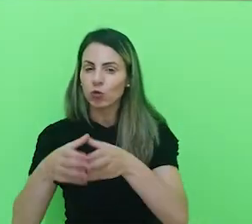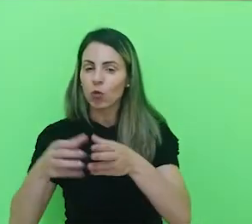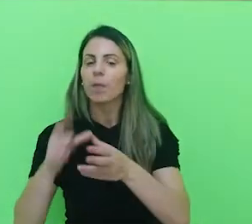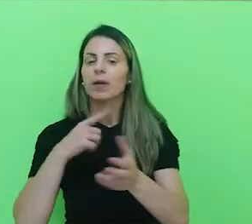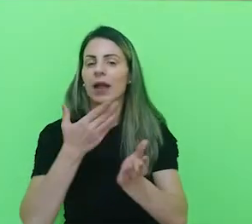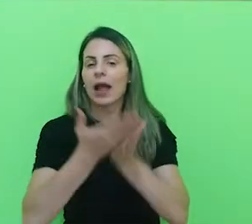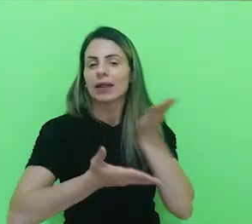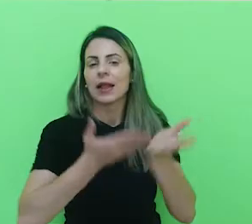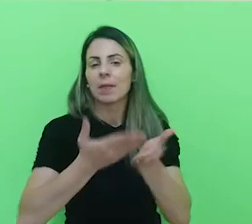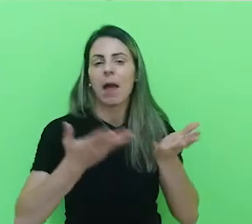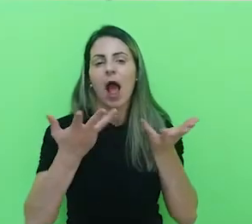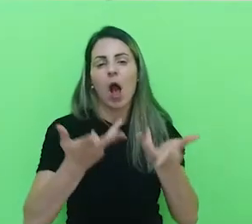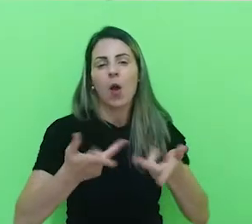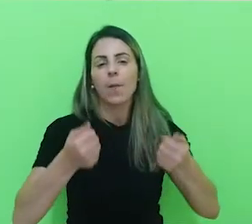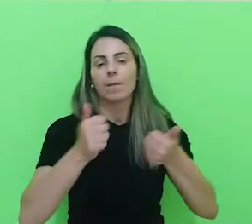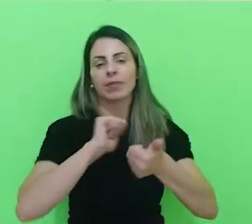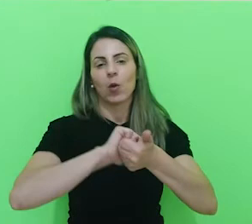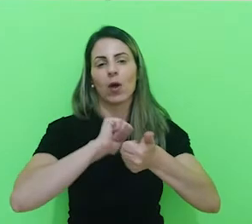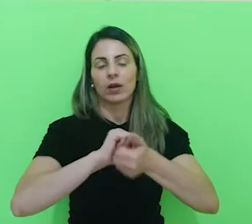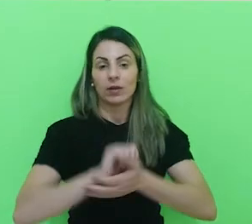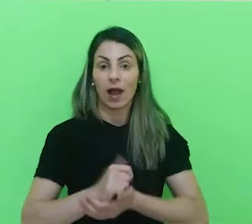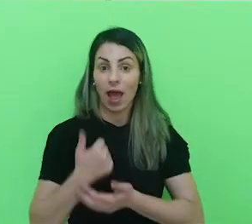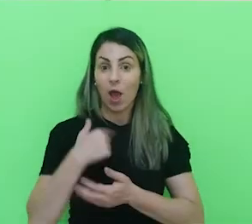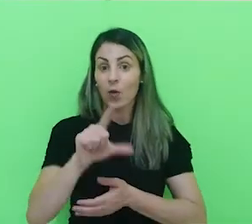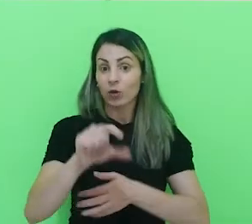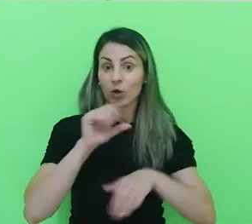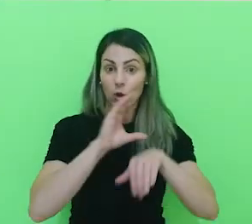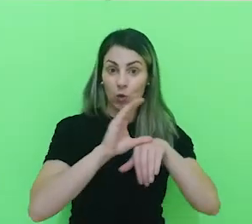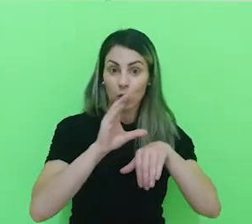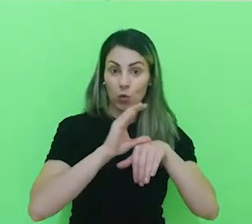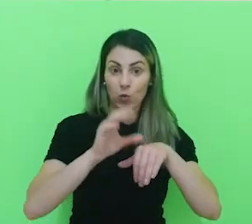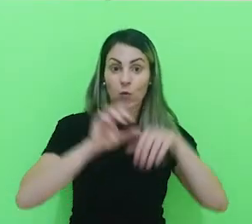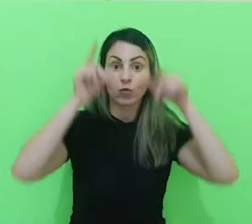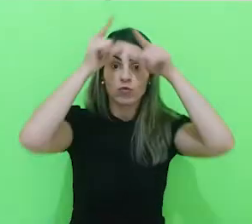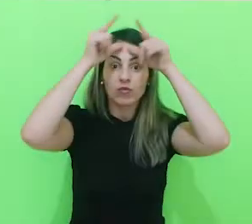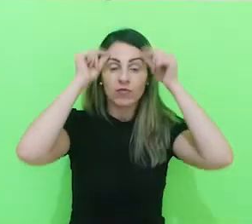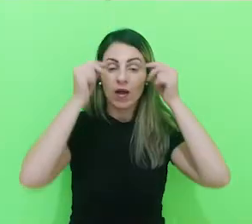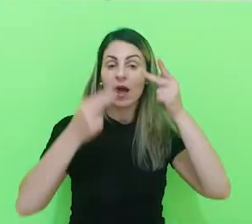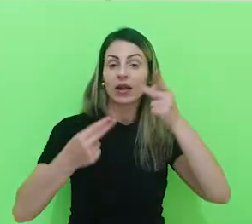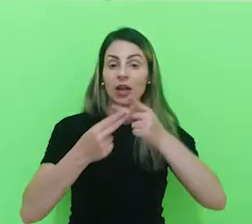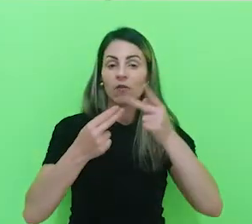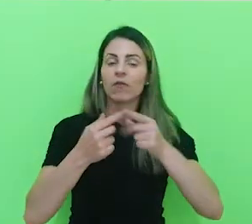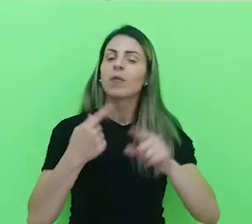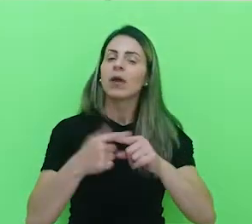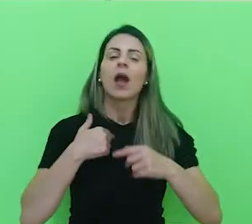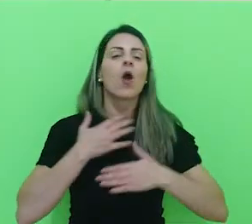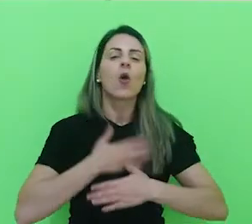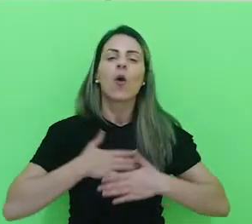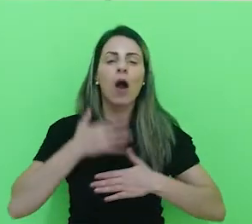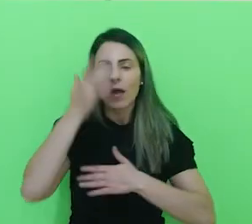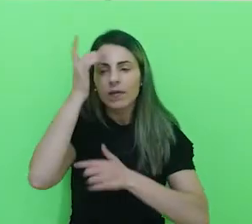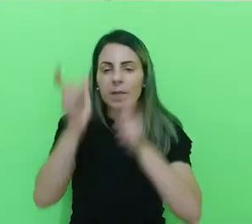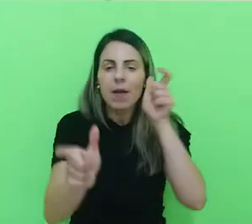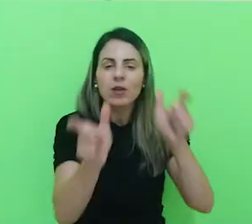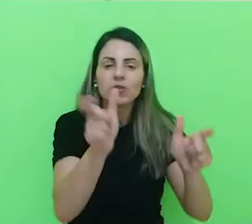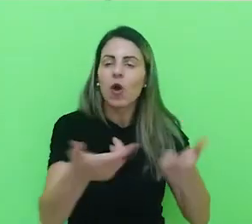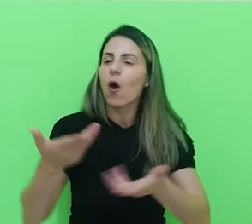assistência de qualidade. Eu decidi cursar enfermagem na Unip, porque eu gosto muito de lidar com pessoas.